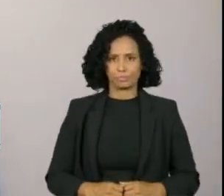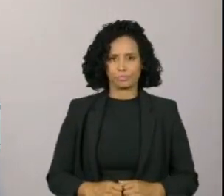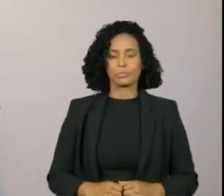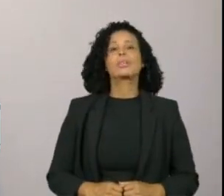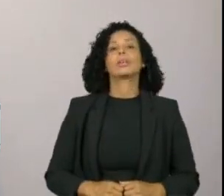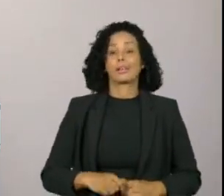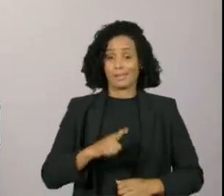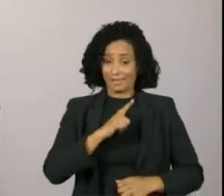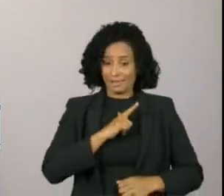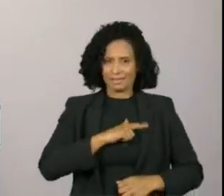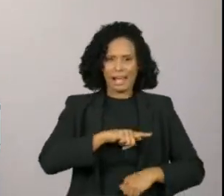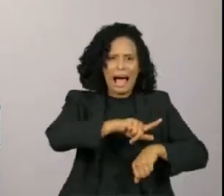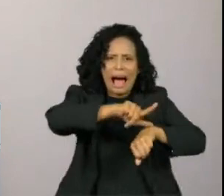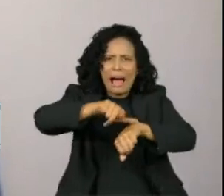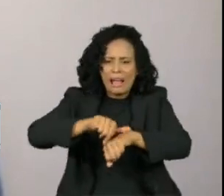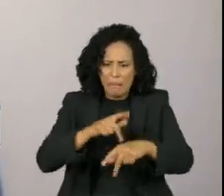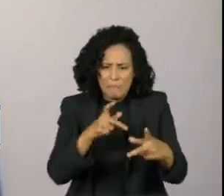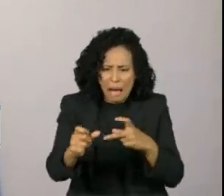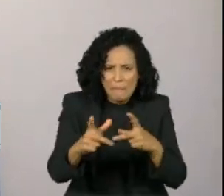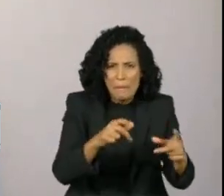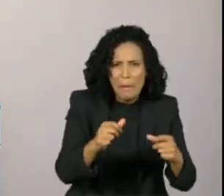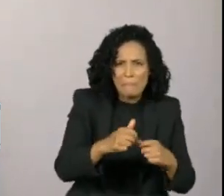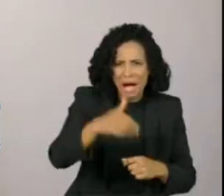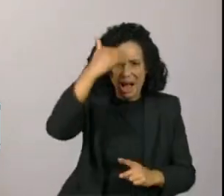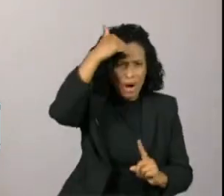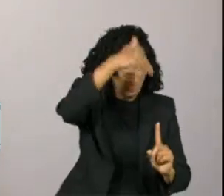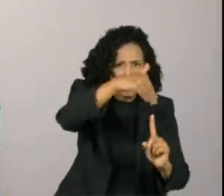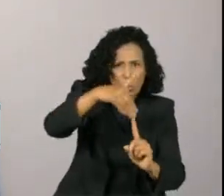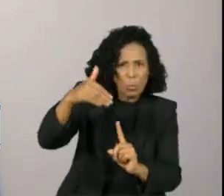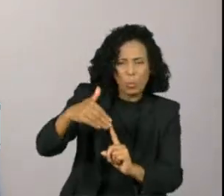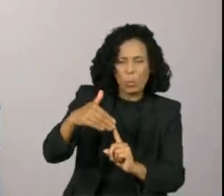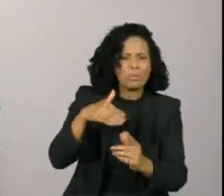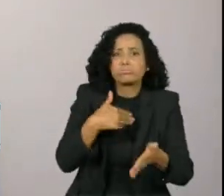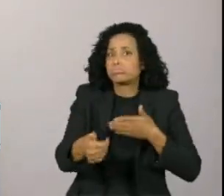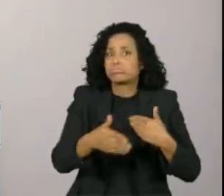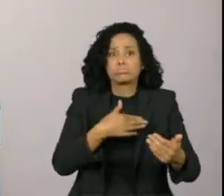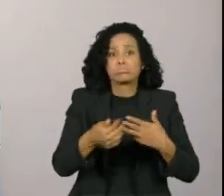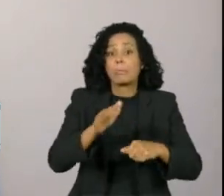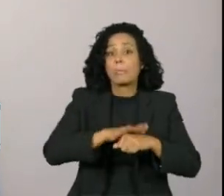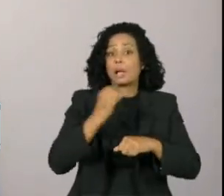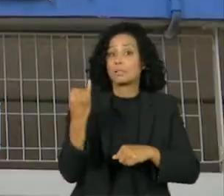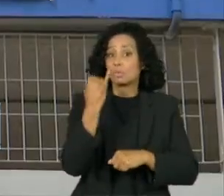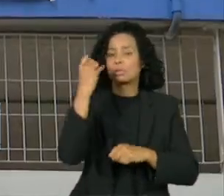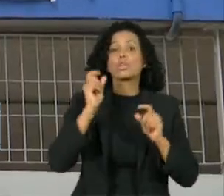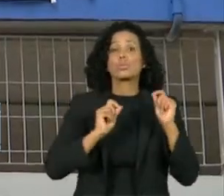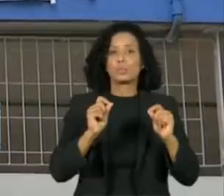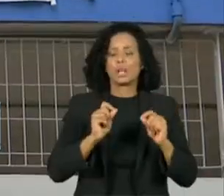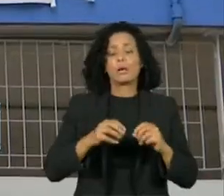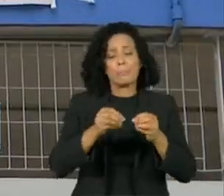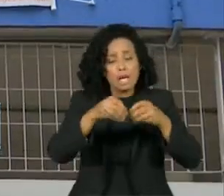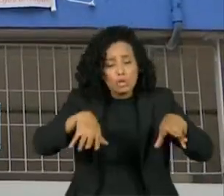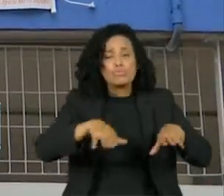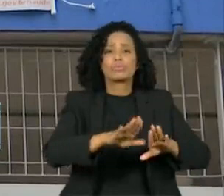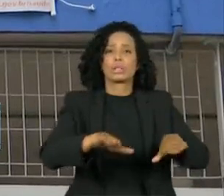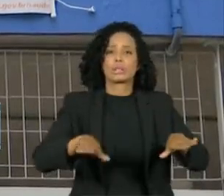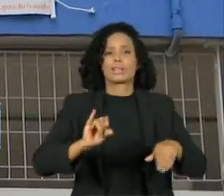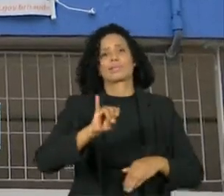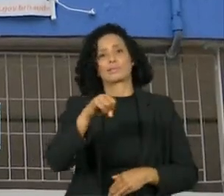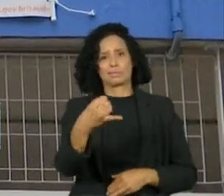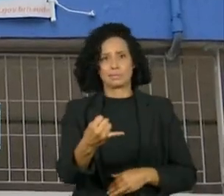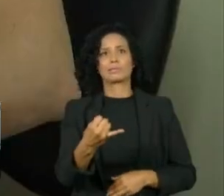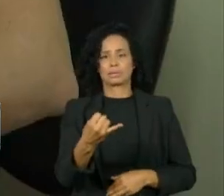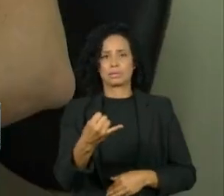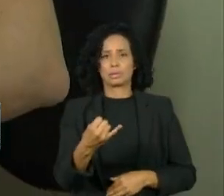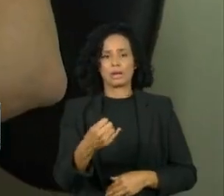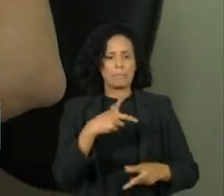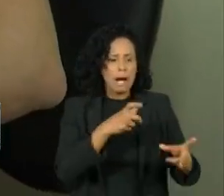culposa ou dolosa, ele gera danos e esses danos têm nome e sobrenome. Quanto antes a